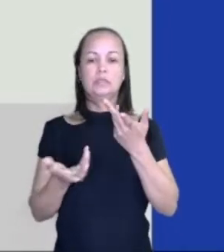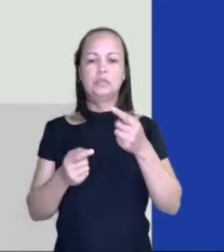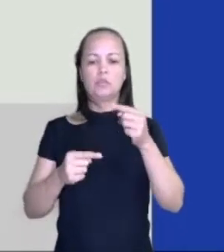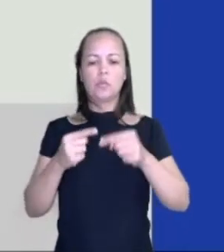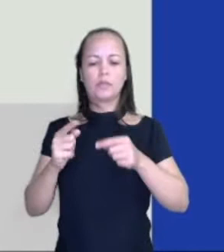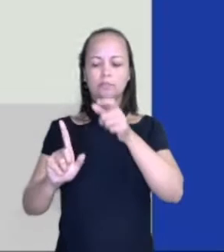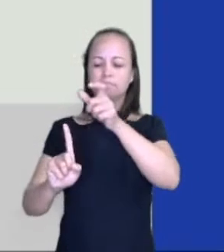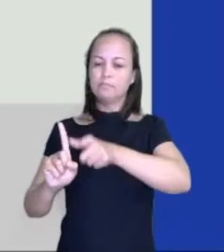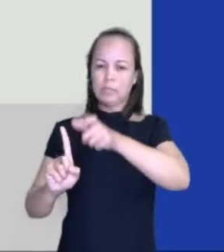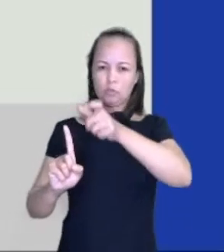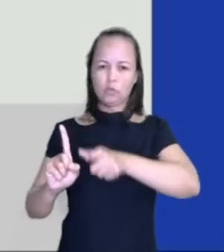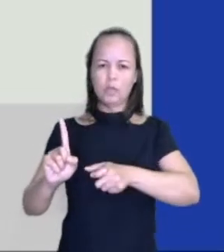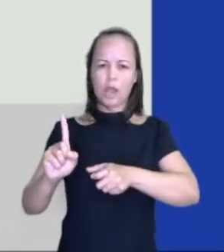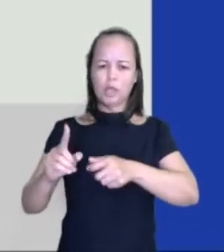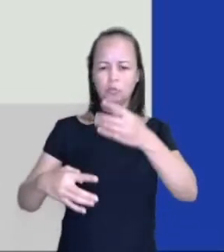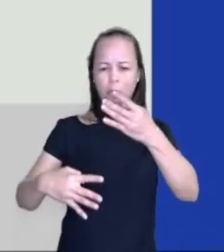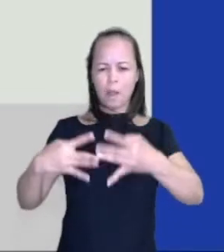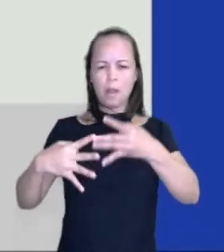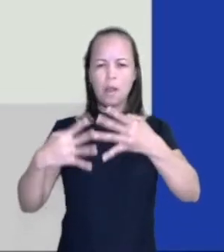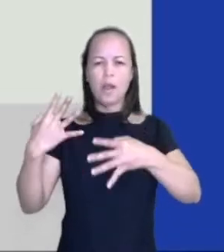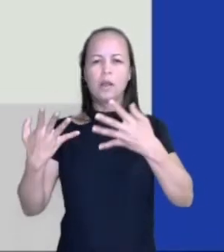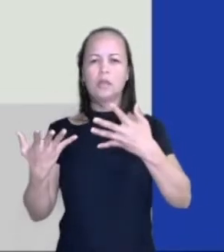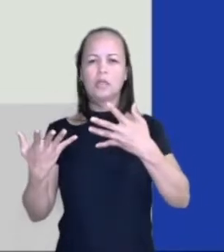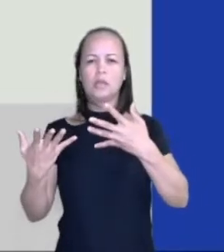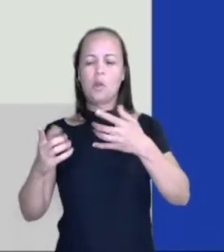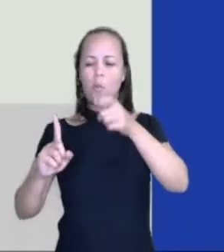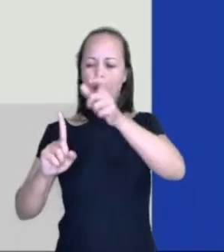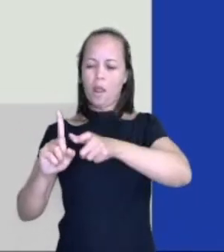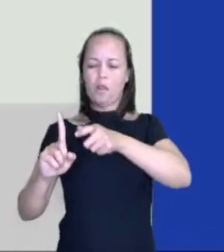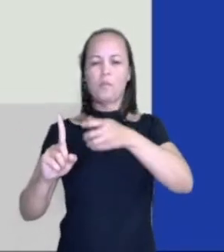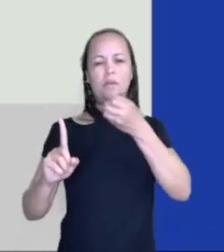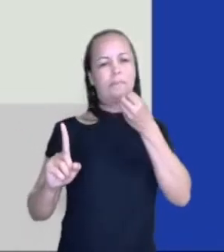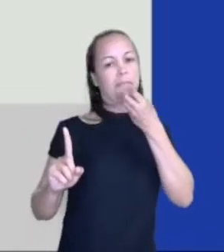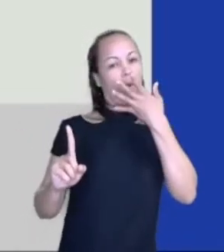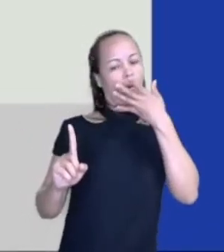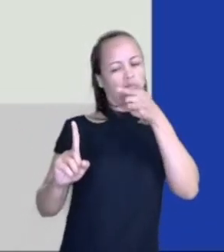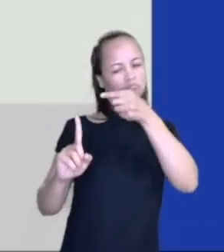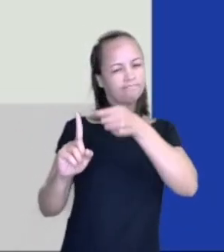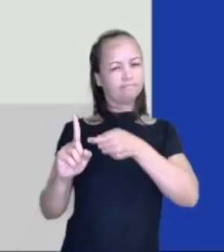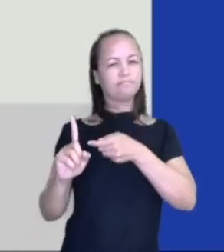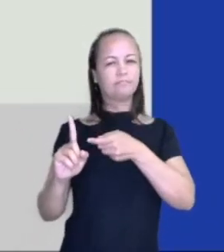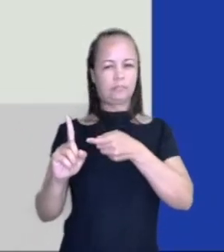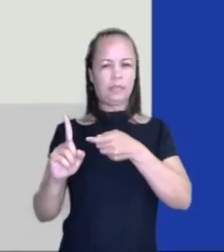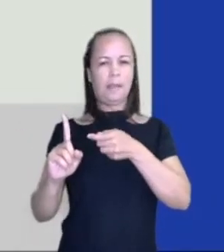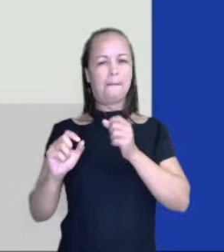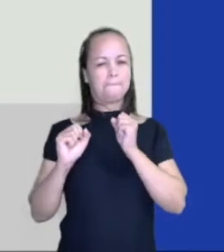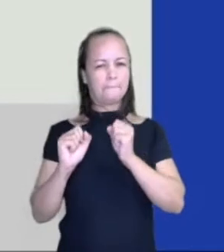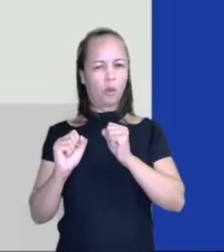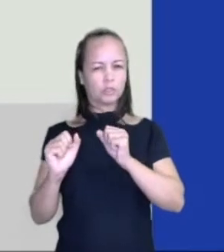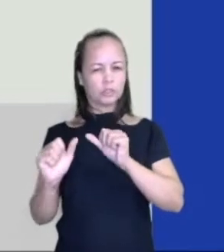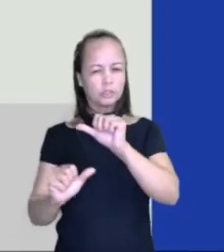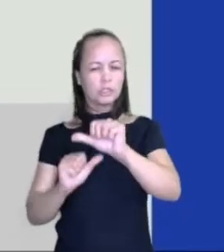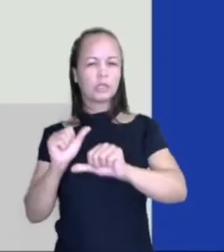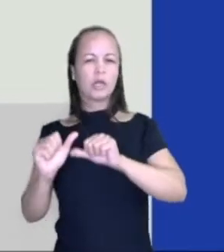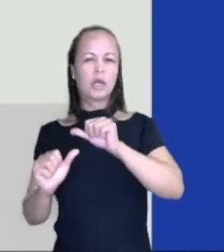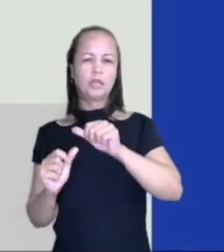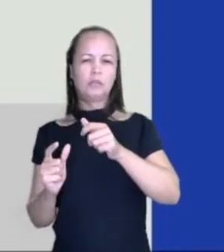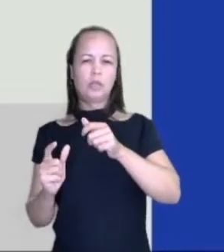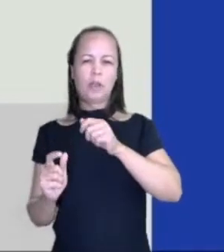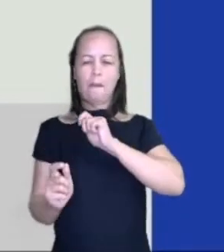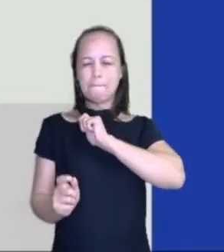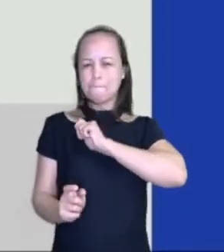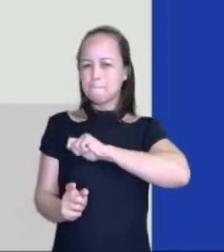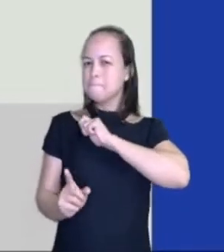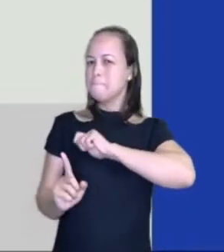dos personagens. Ou seja, um personagem que começou bonzinho, pode ser que nesse momento ele se revele como uma pessoa não